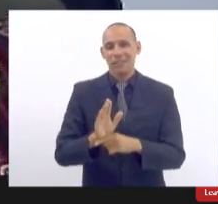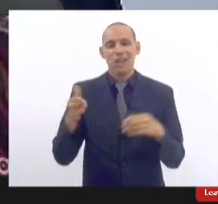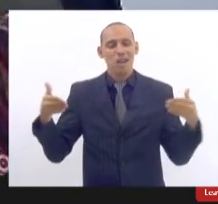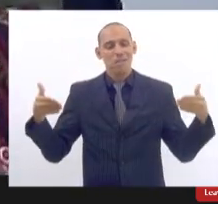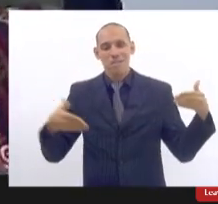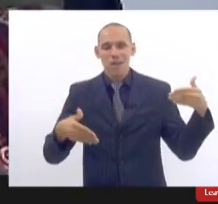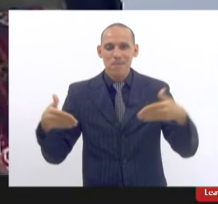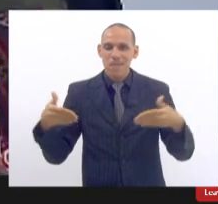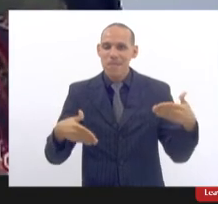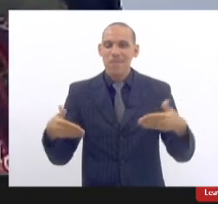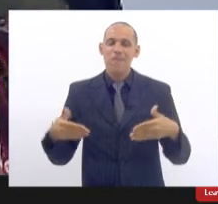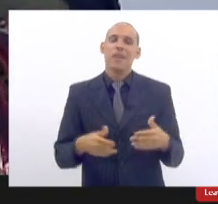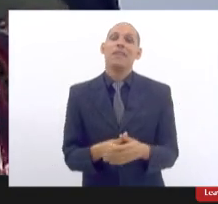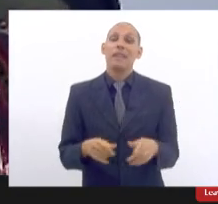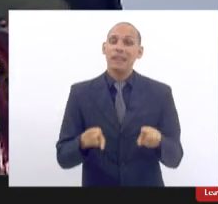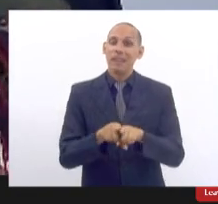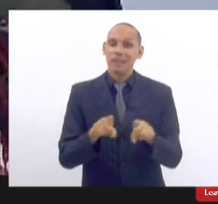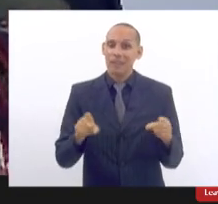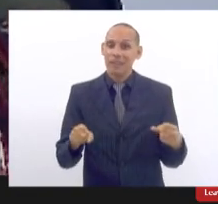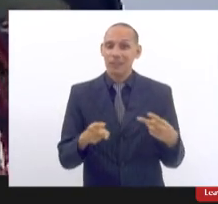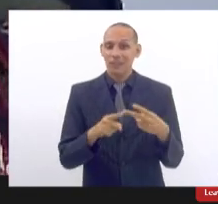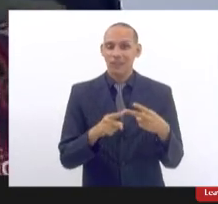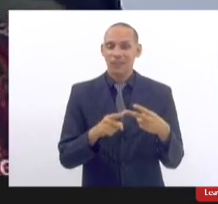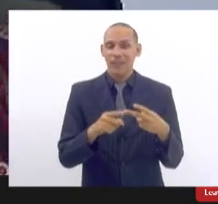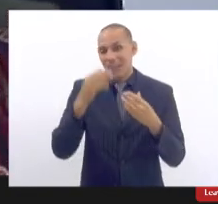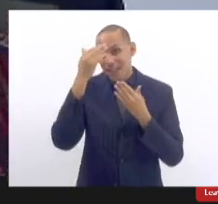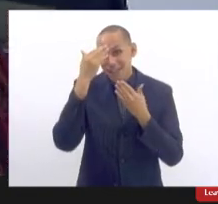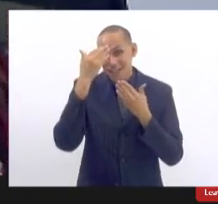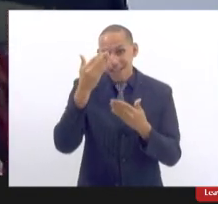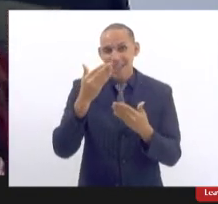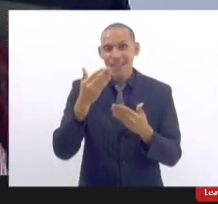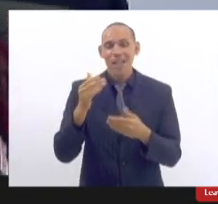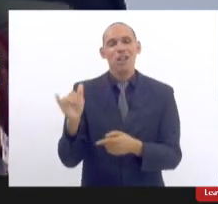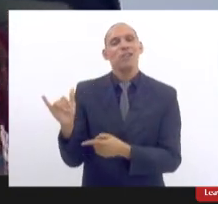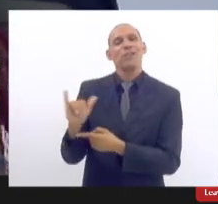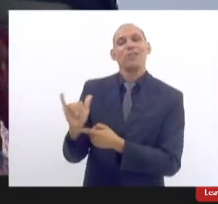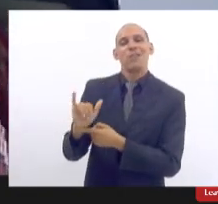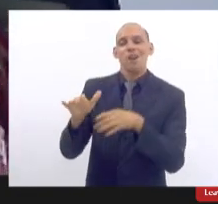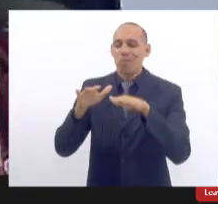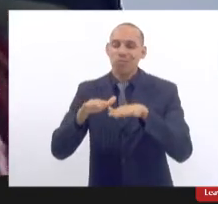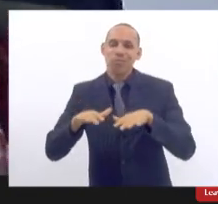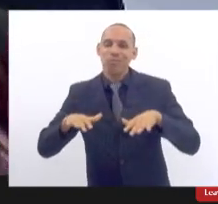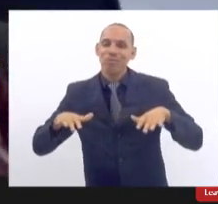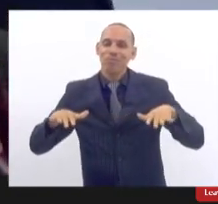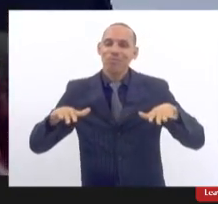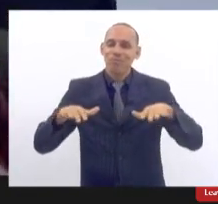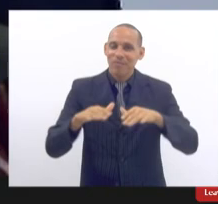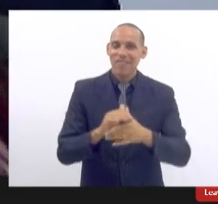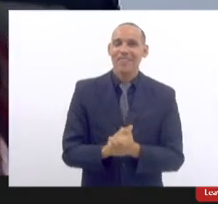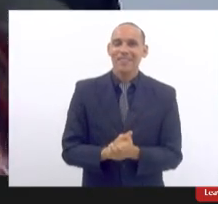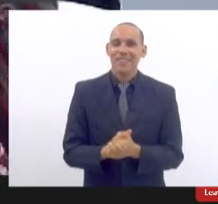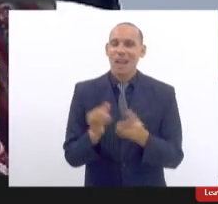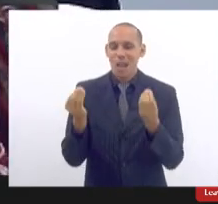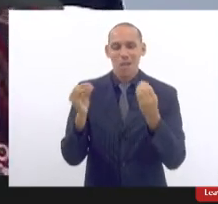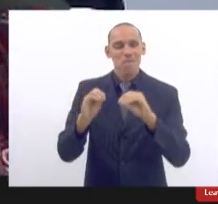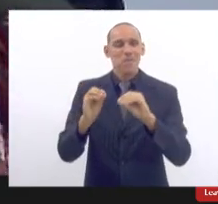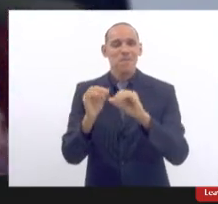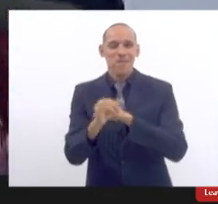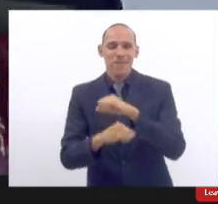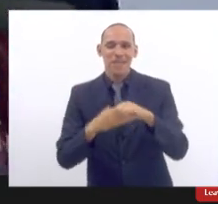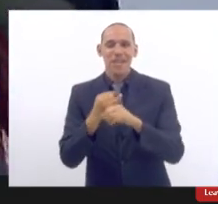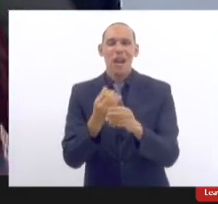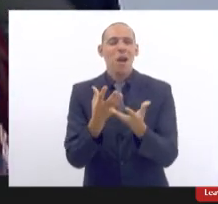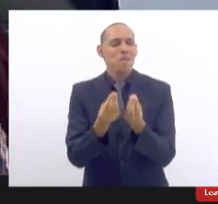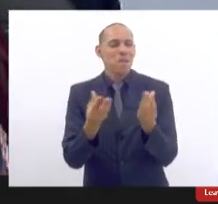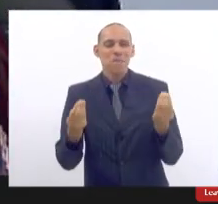participou depois agradecer a turma do youtube todo mundo que botou isso na rede milhares